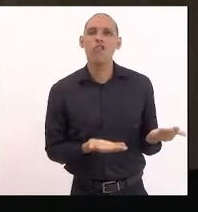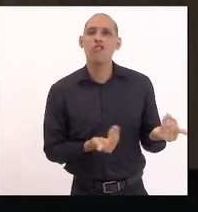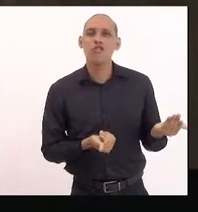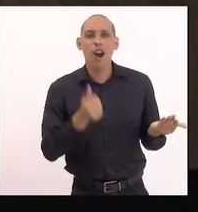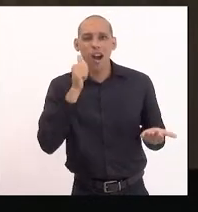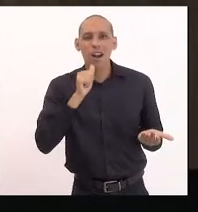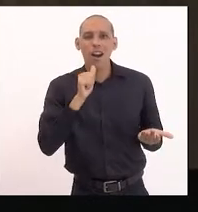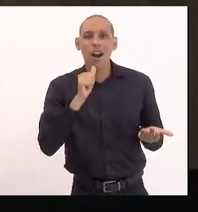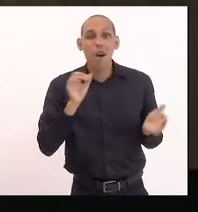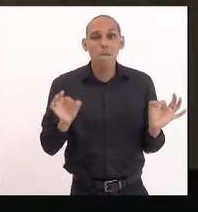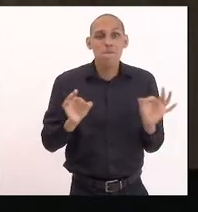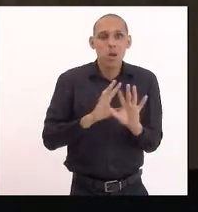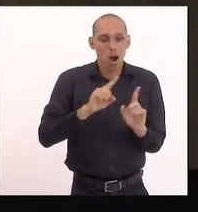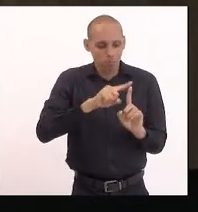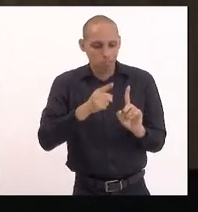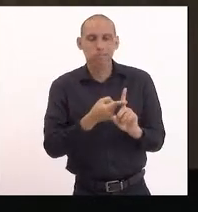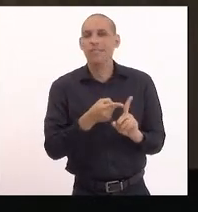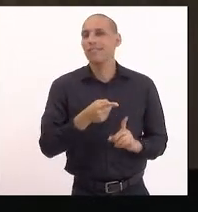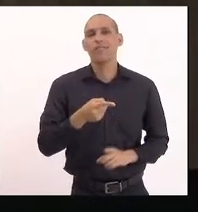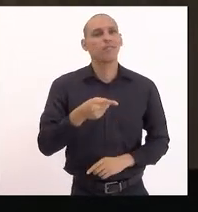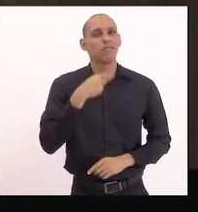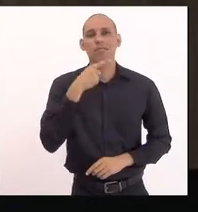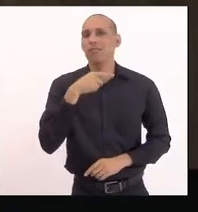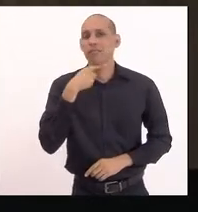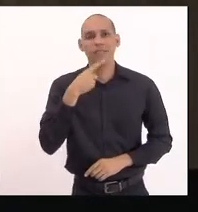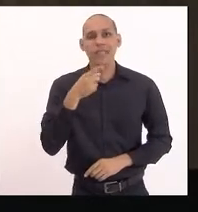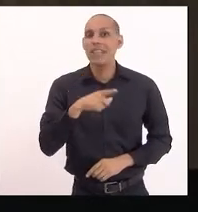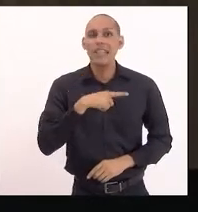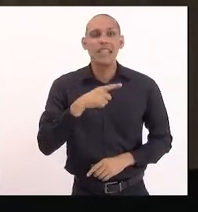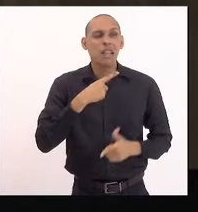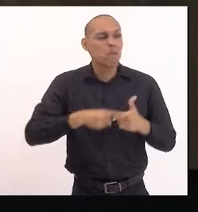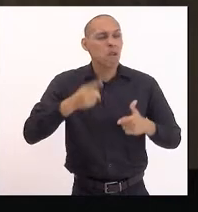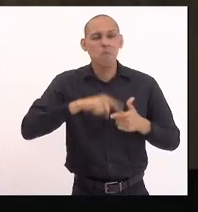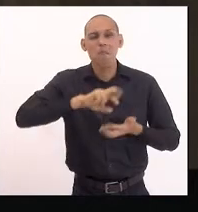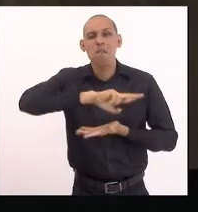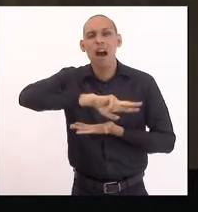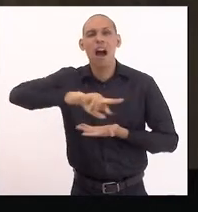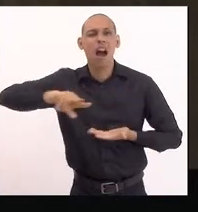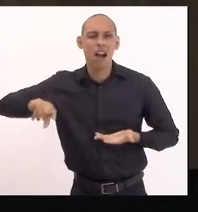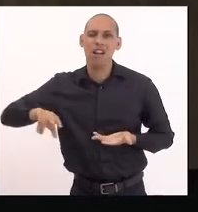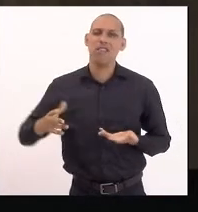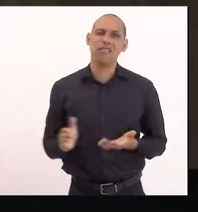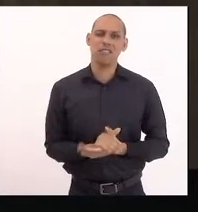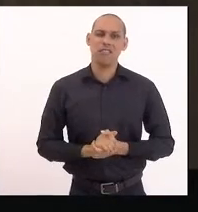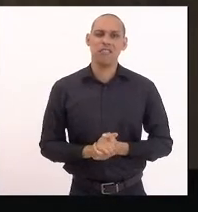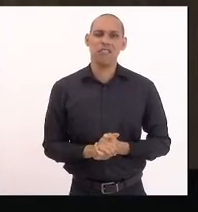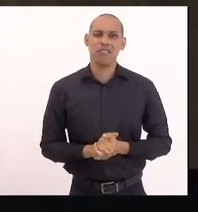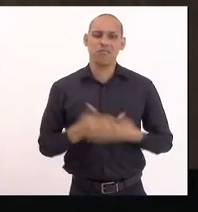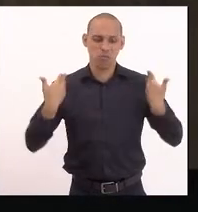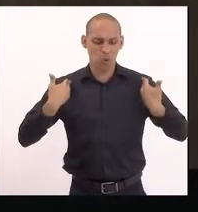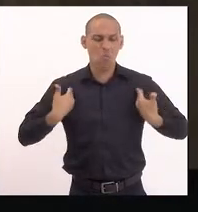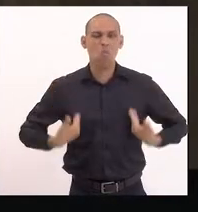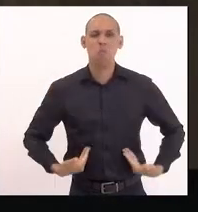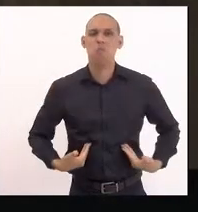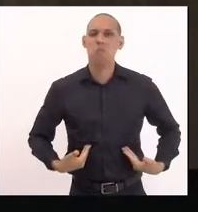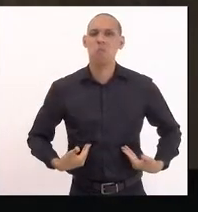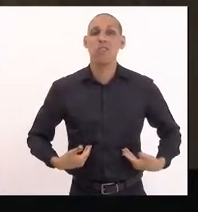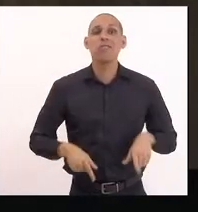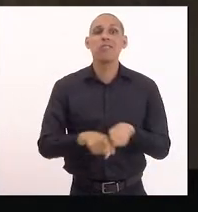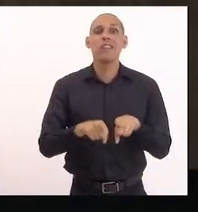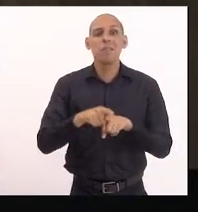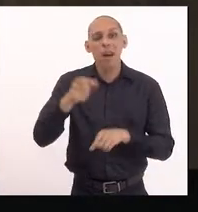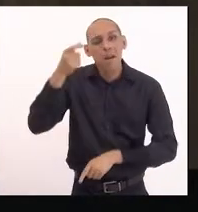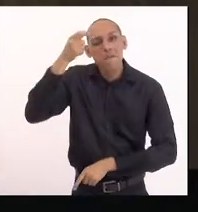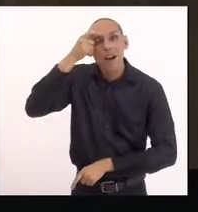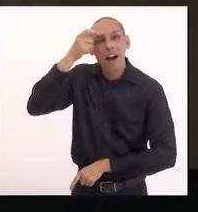preparada para a gestação ainda. Elas têm diversos problemas que interferem no corpo físico e mental delas,